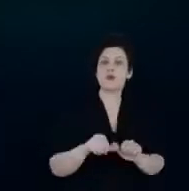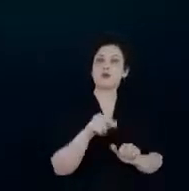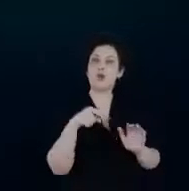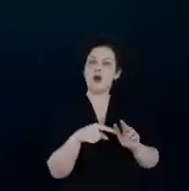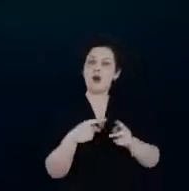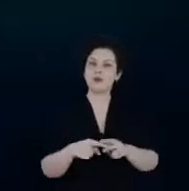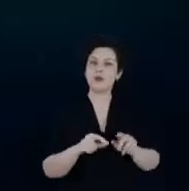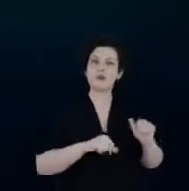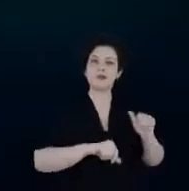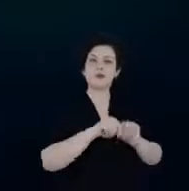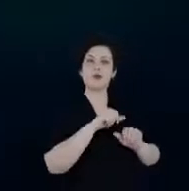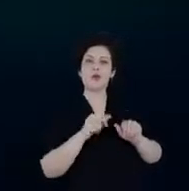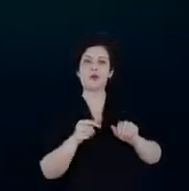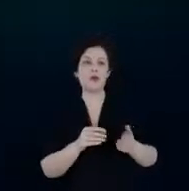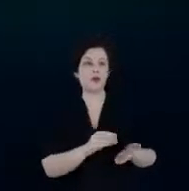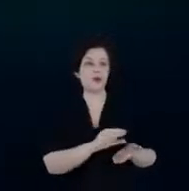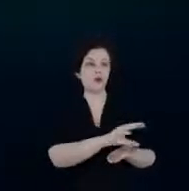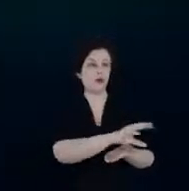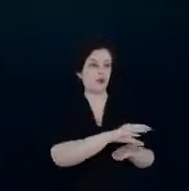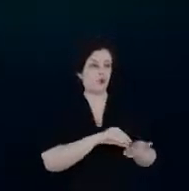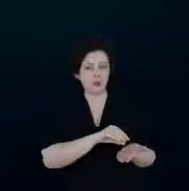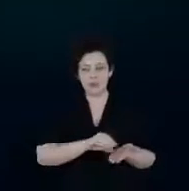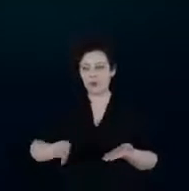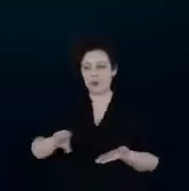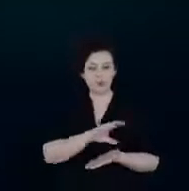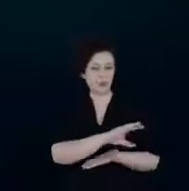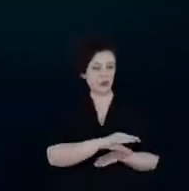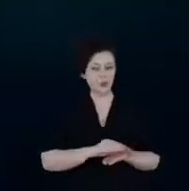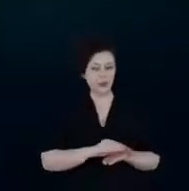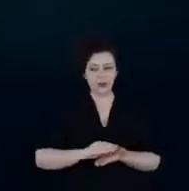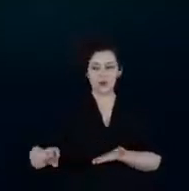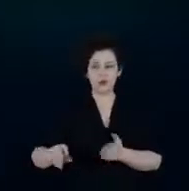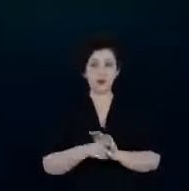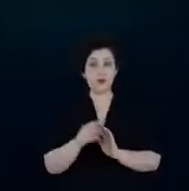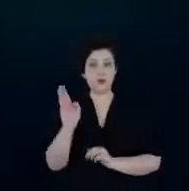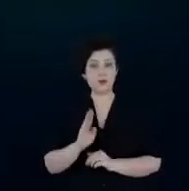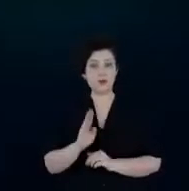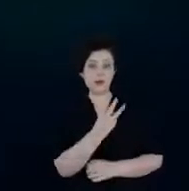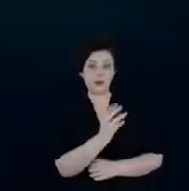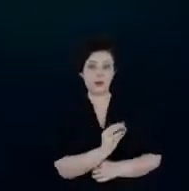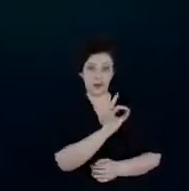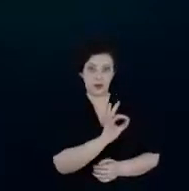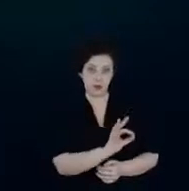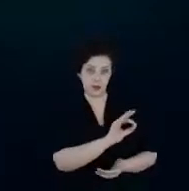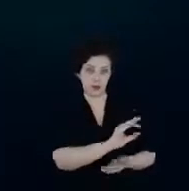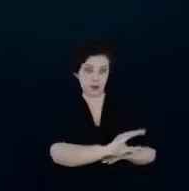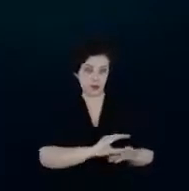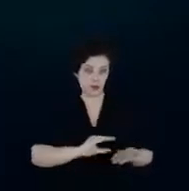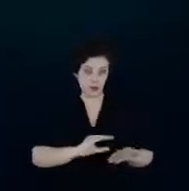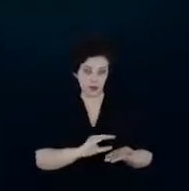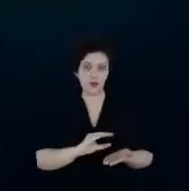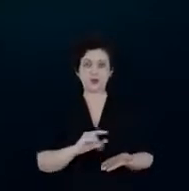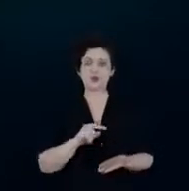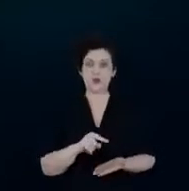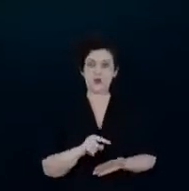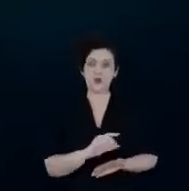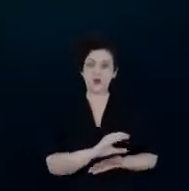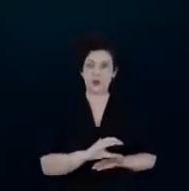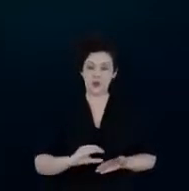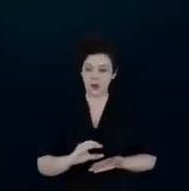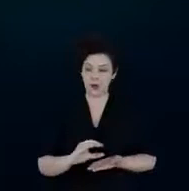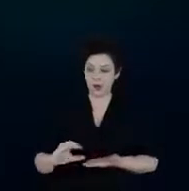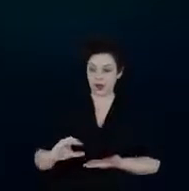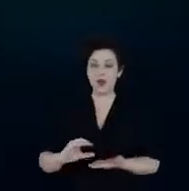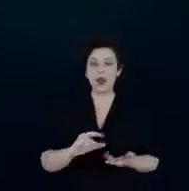o repasso dos recursos da eficiência energética do Brasil 30% dos recursos correntes estão sendo